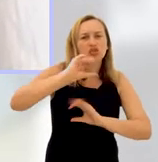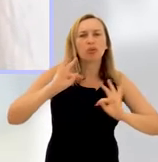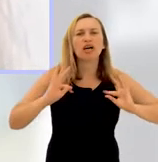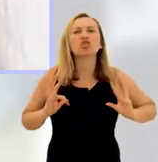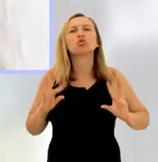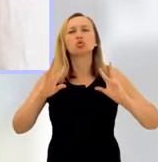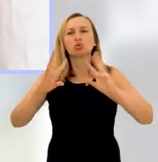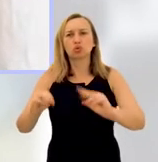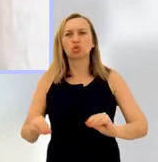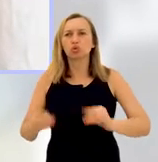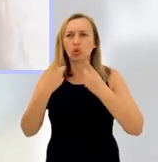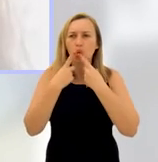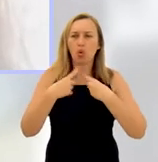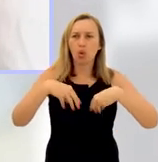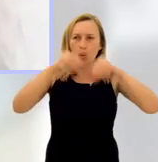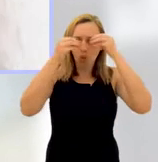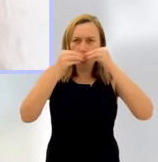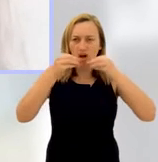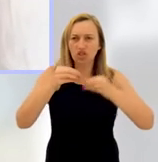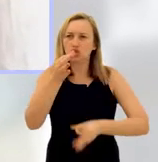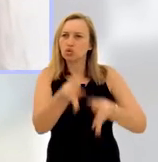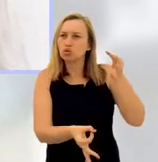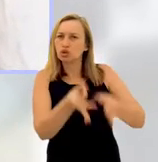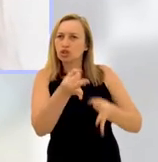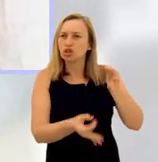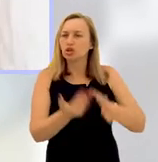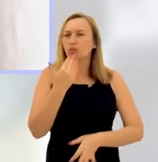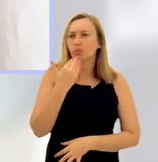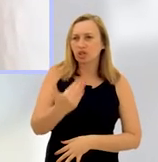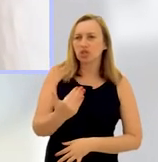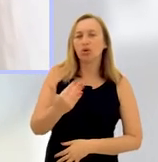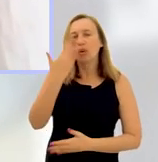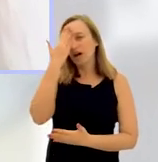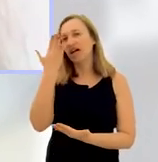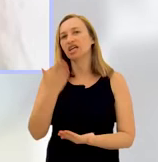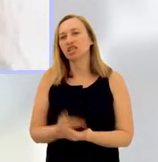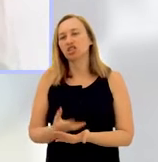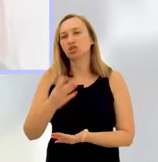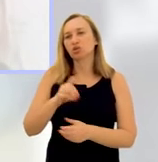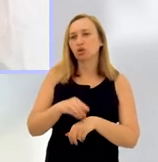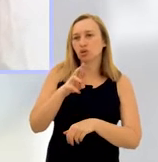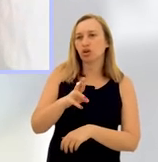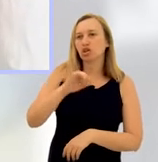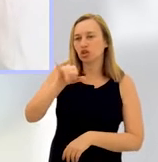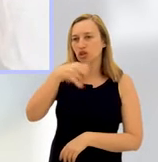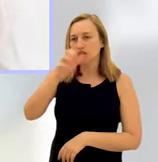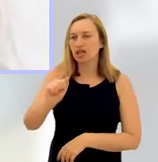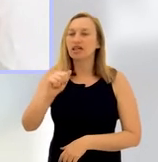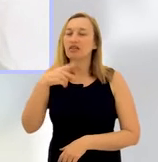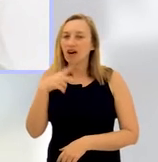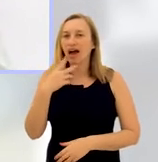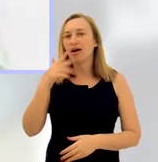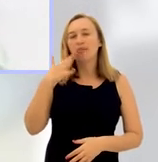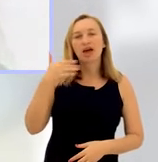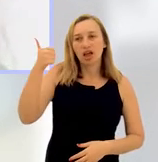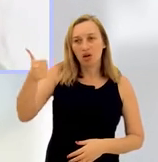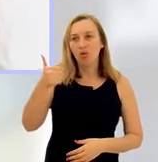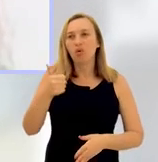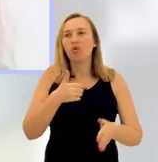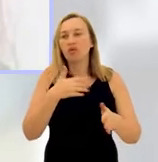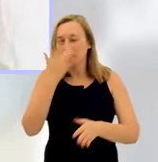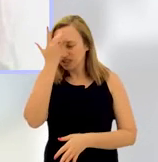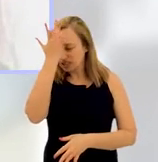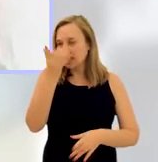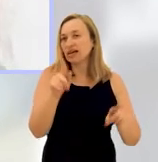transformar tudo aquilo numa linguagem jurídica, numa petição. Acredito que isso a doutora Juliana pode falar melhor, mas é uma